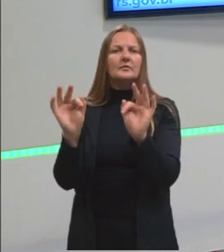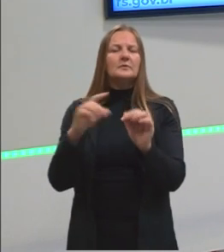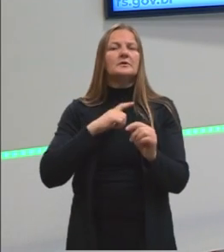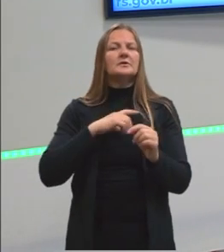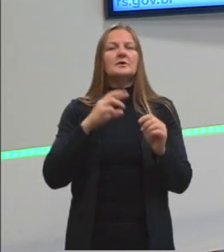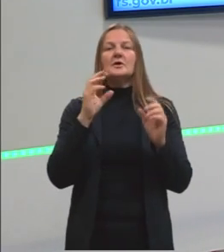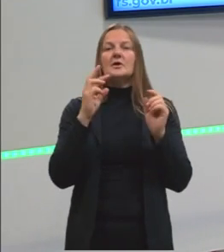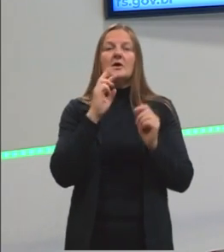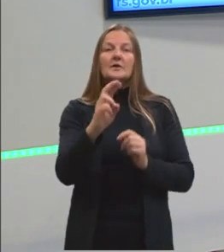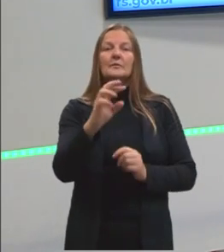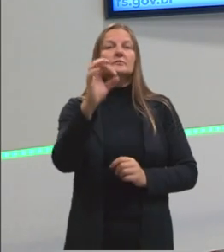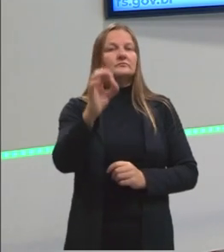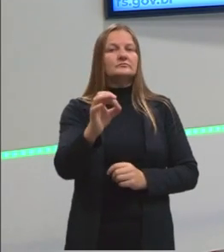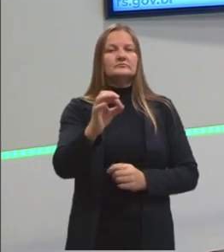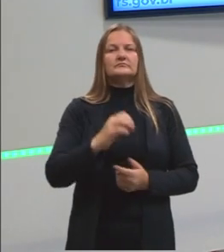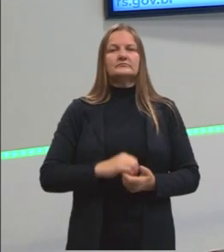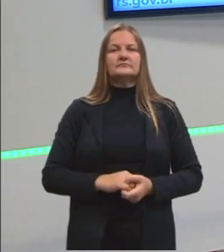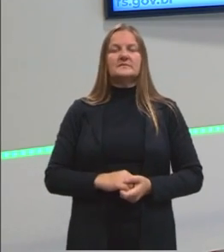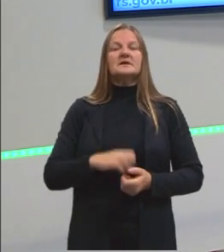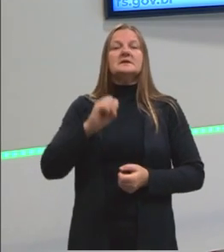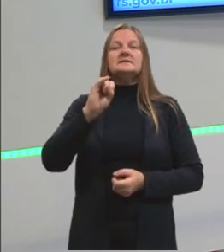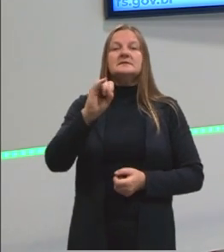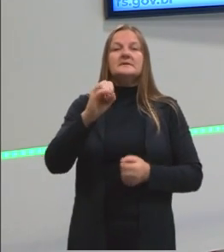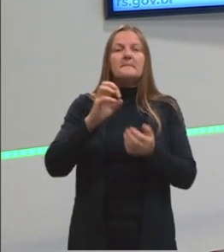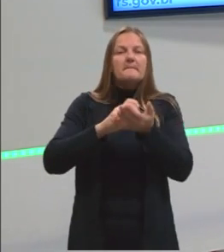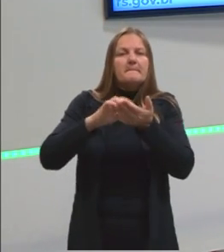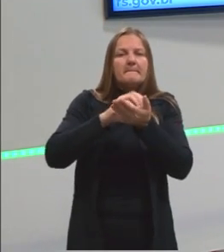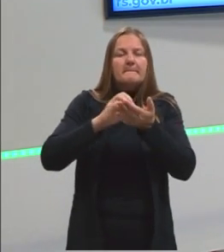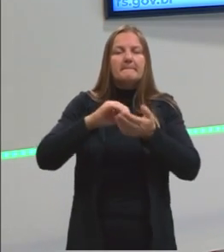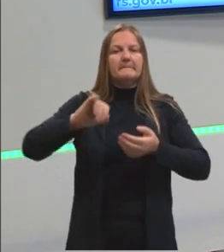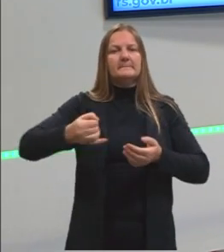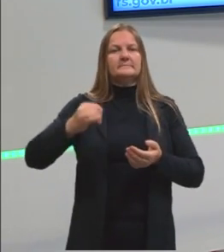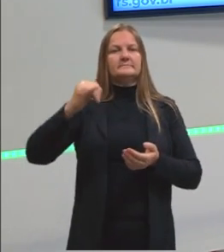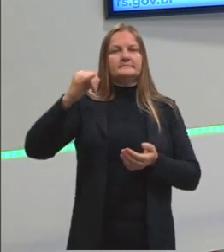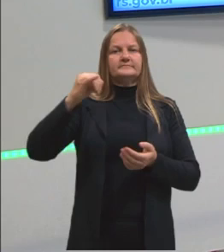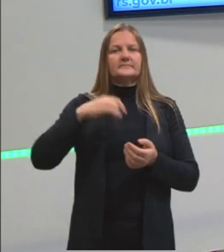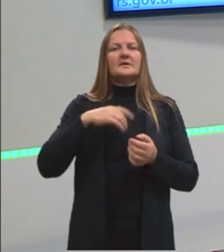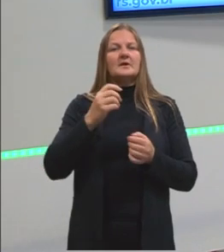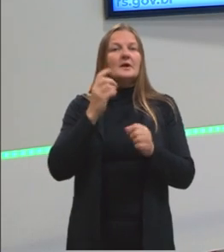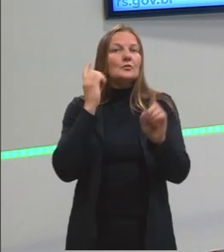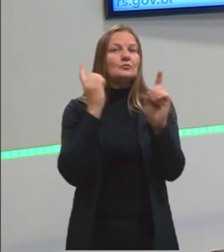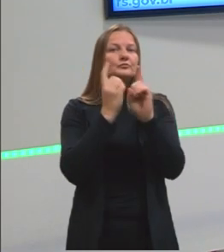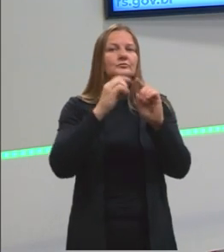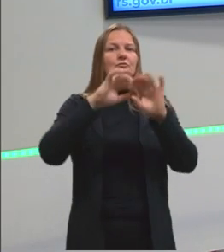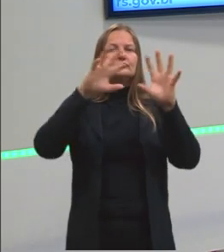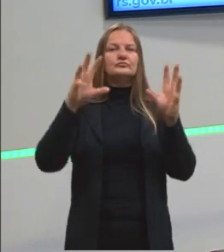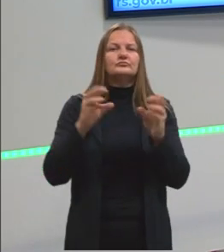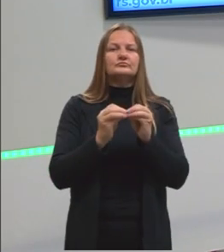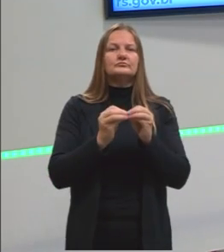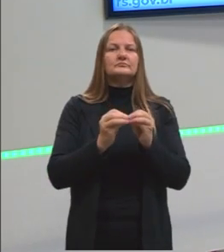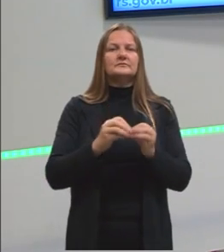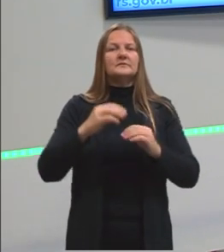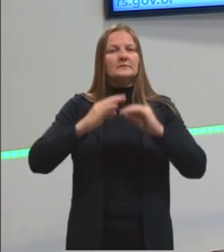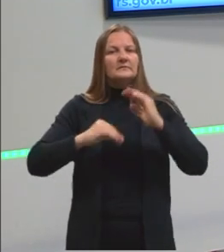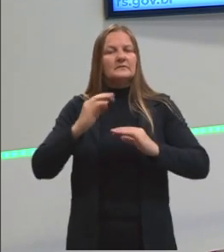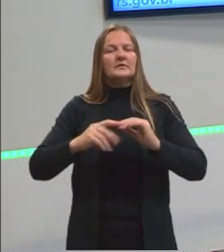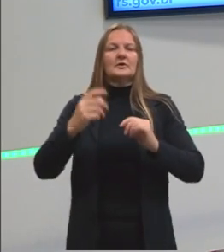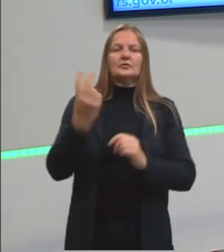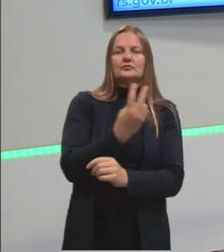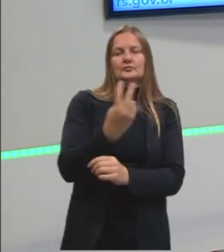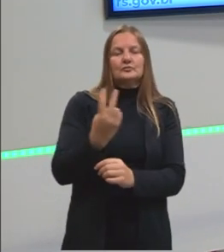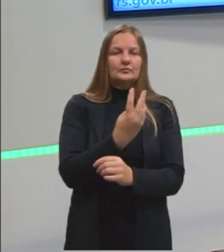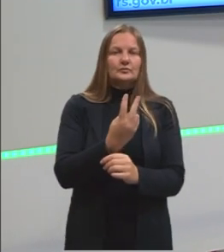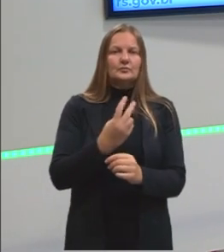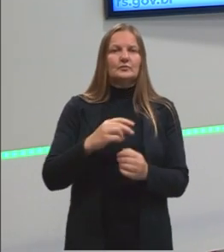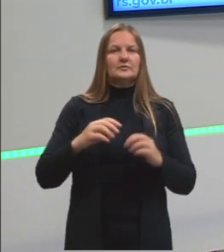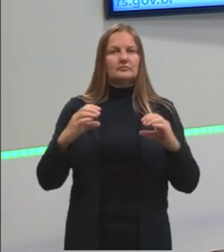em um resultado, né? Se eu calculei o juro e eu quero descobrir o montante, eu não preciso necessariamente aplicar naquela fórmula